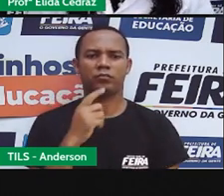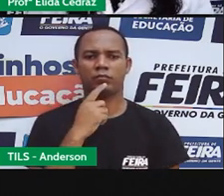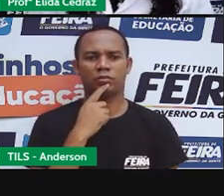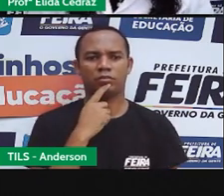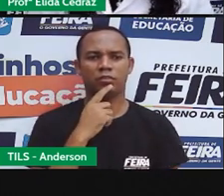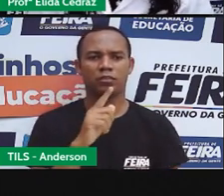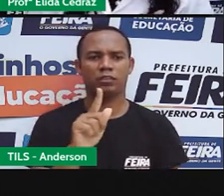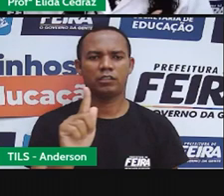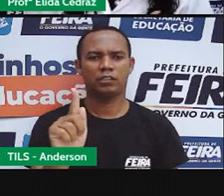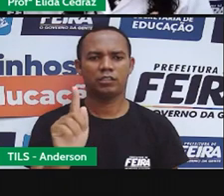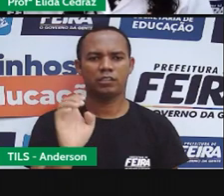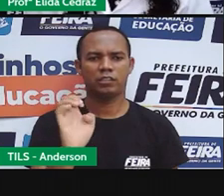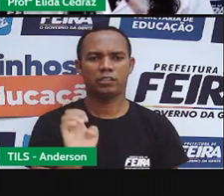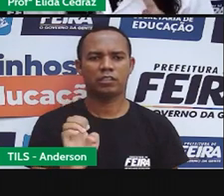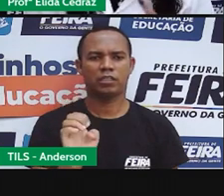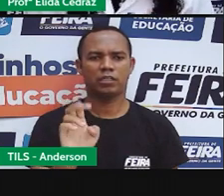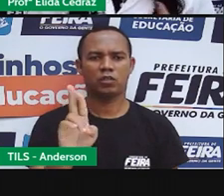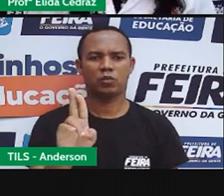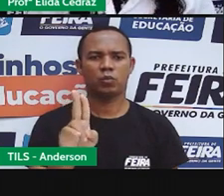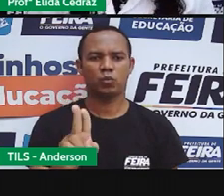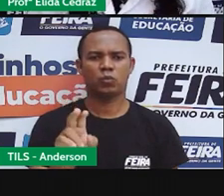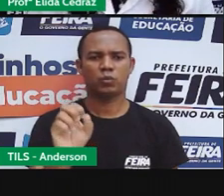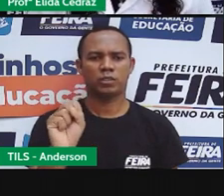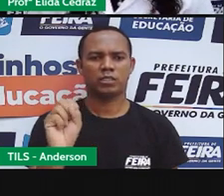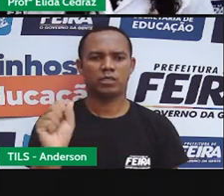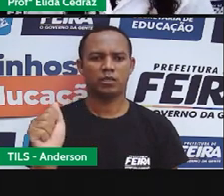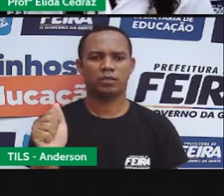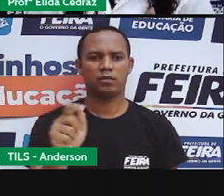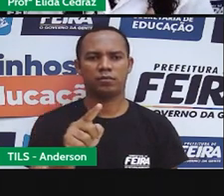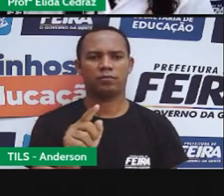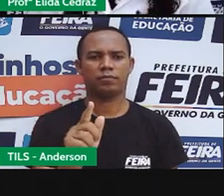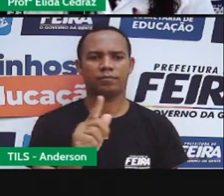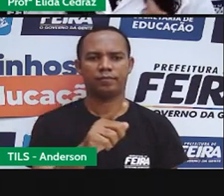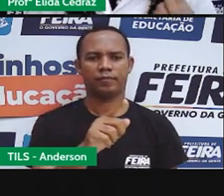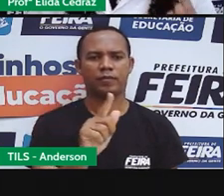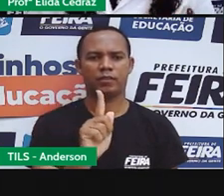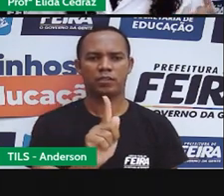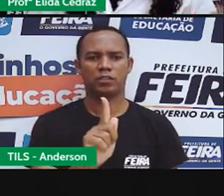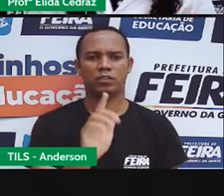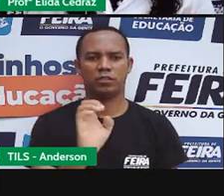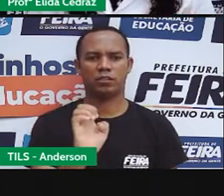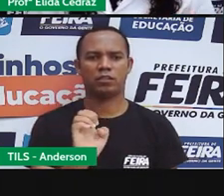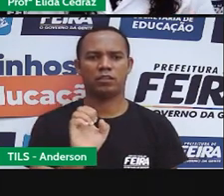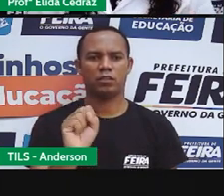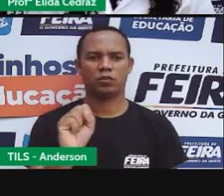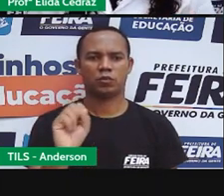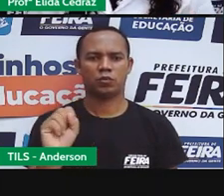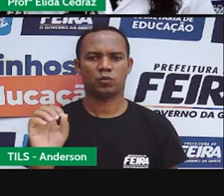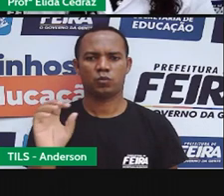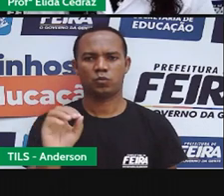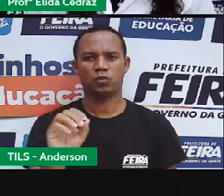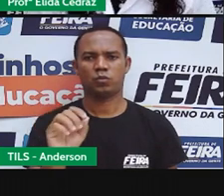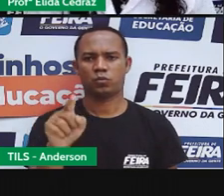gilete, ginásio, girando,